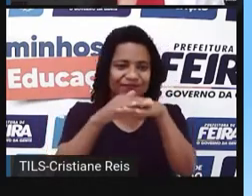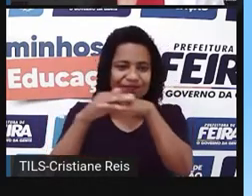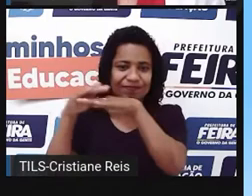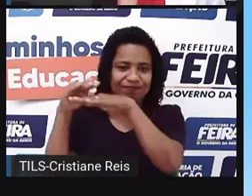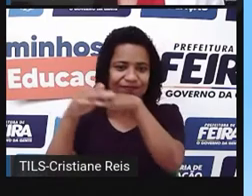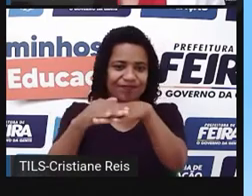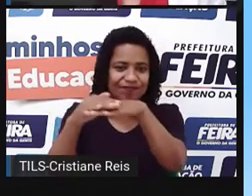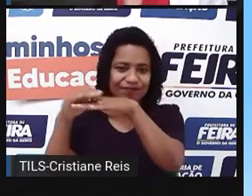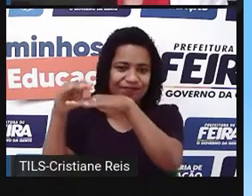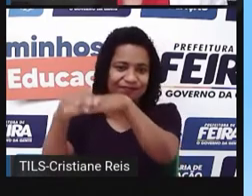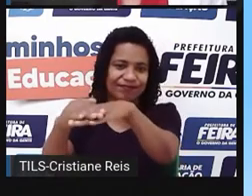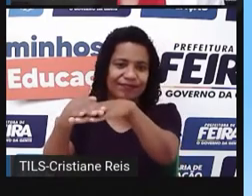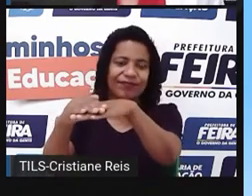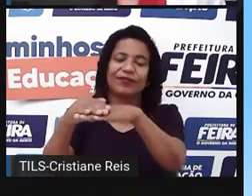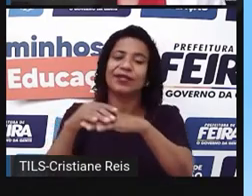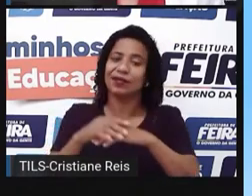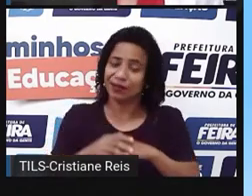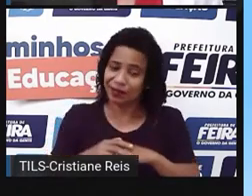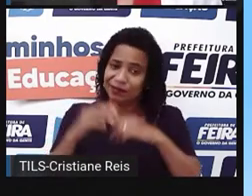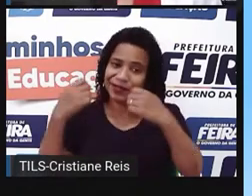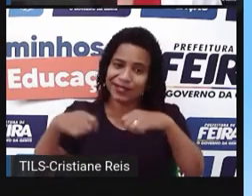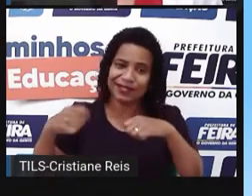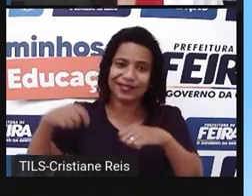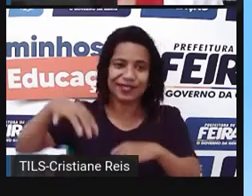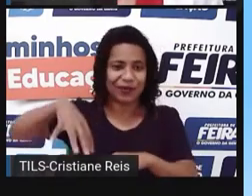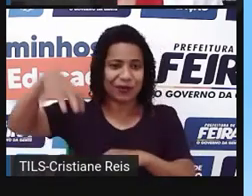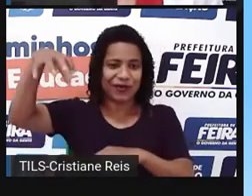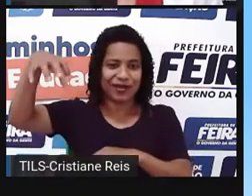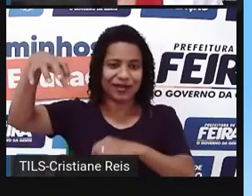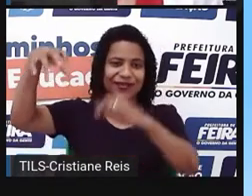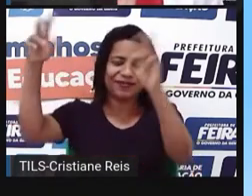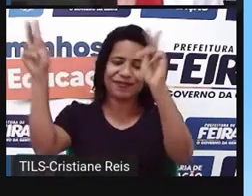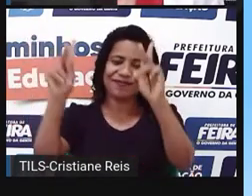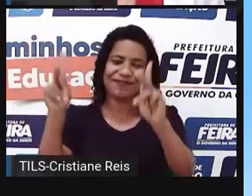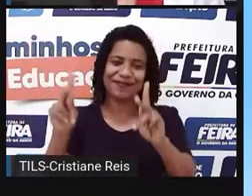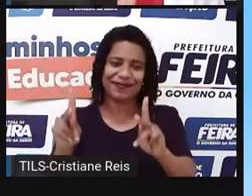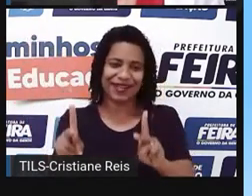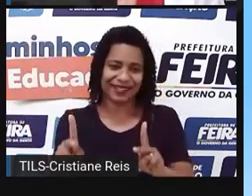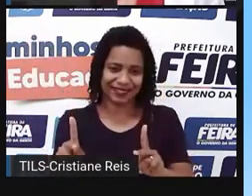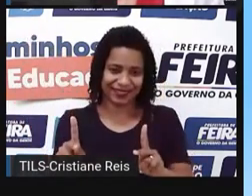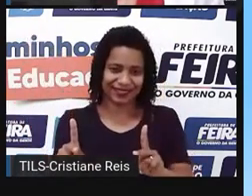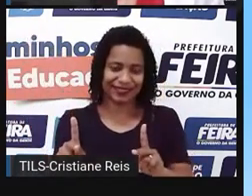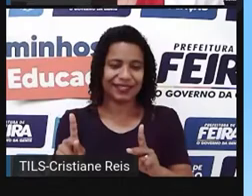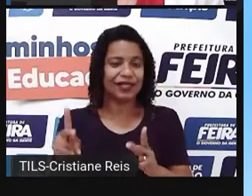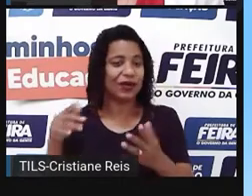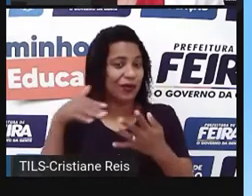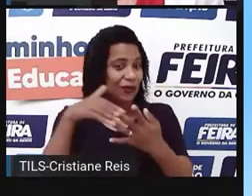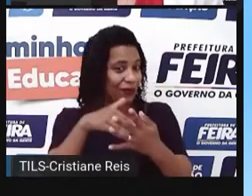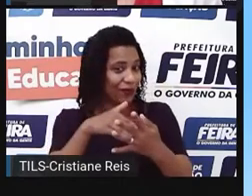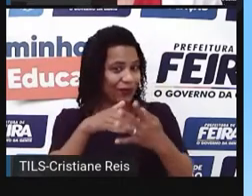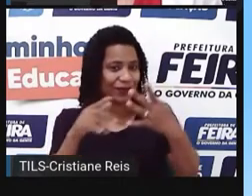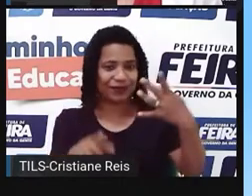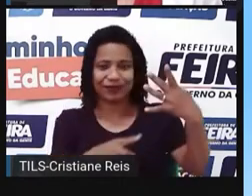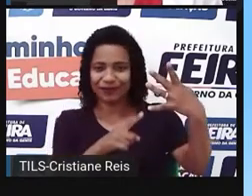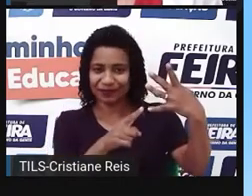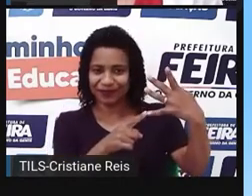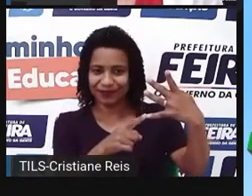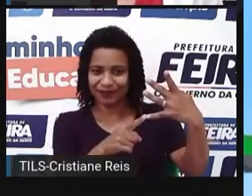precisa buscar restaurar a paz do reino. Ok, students? E o último, the last one.